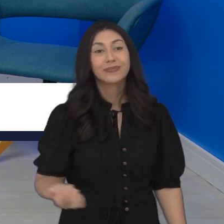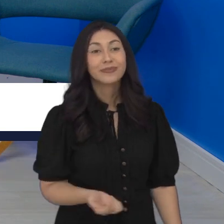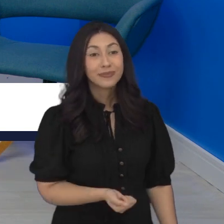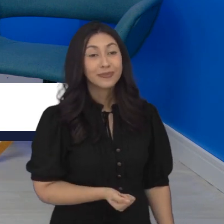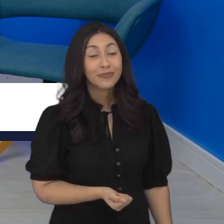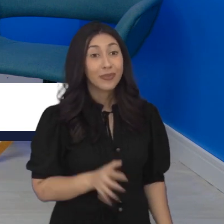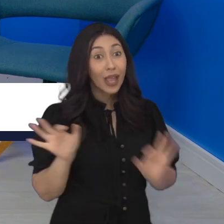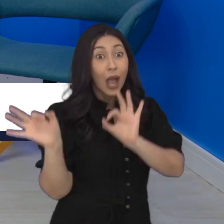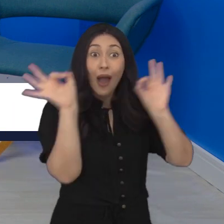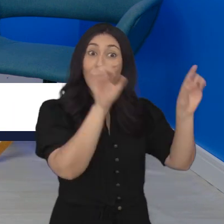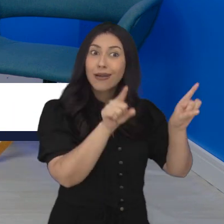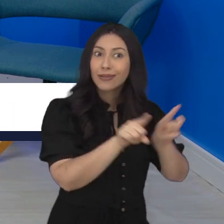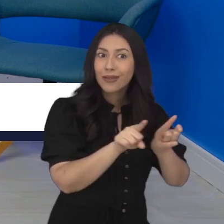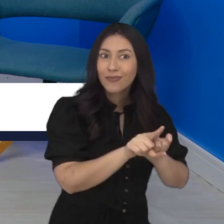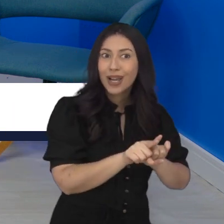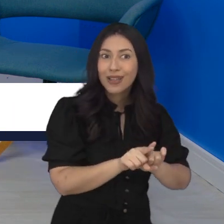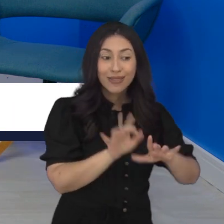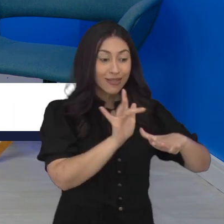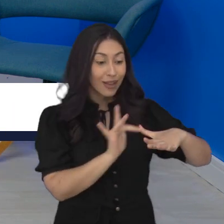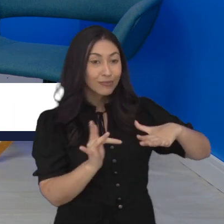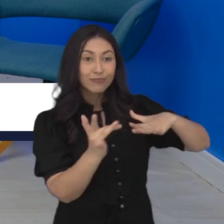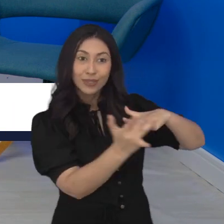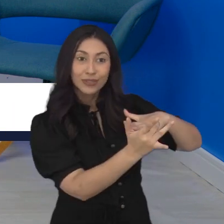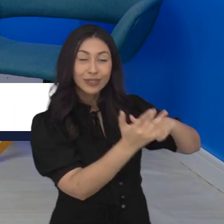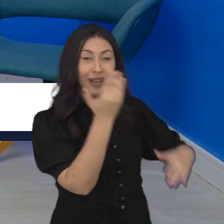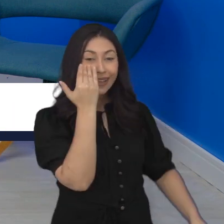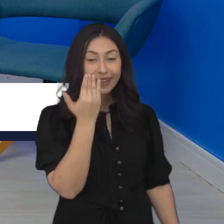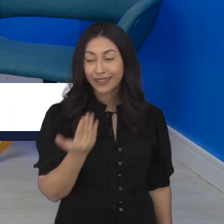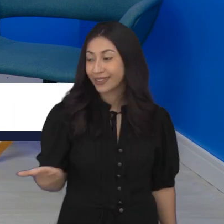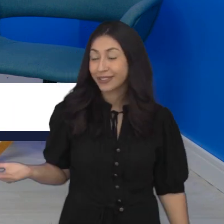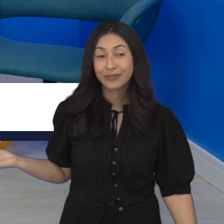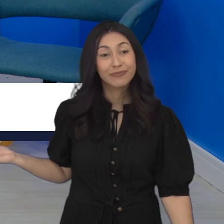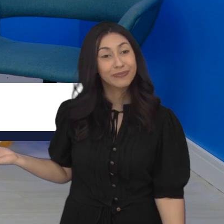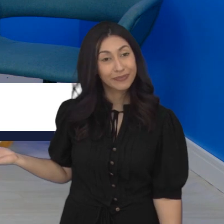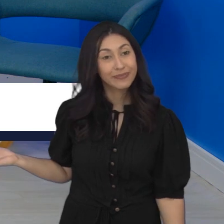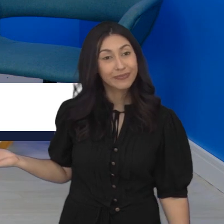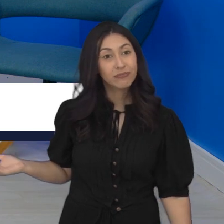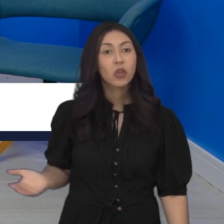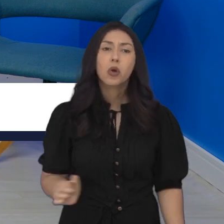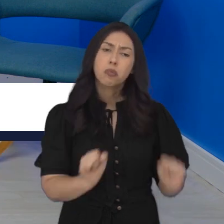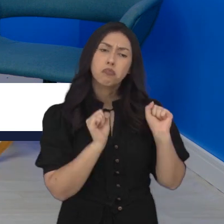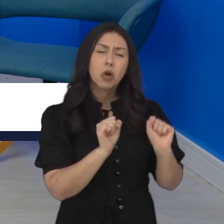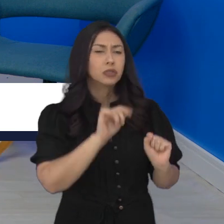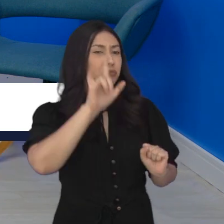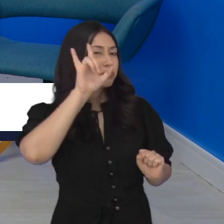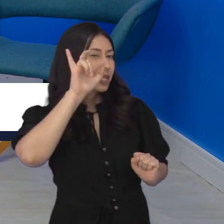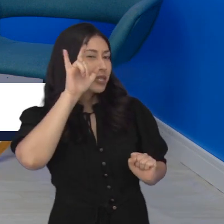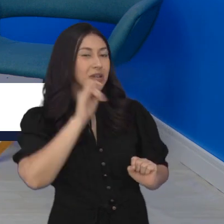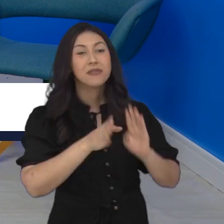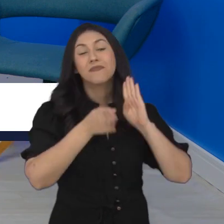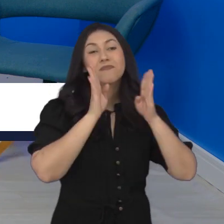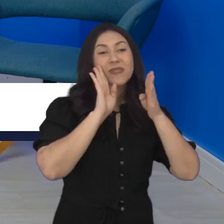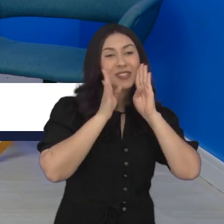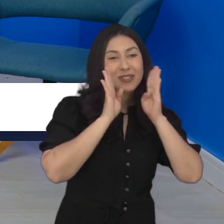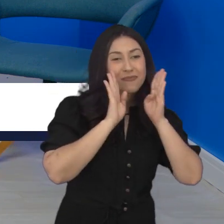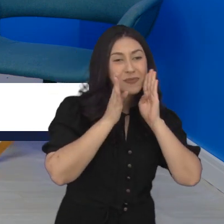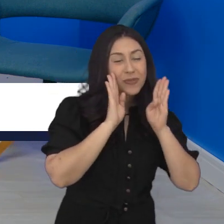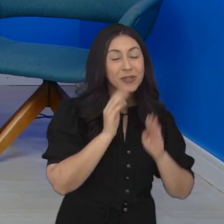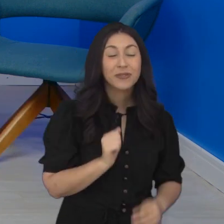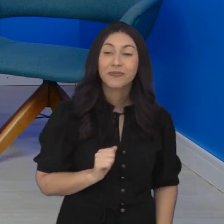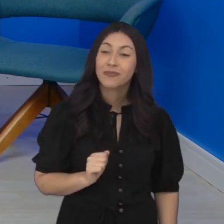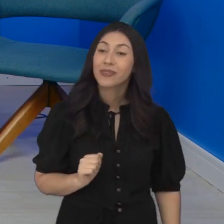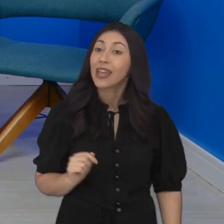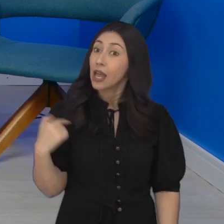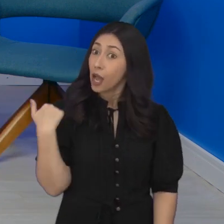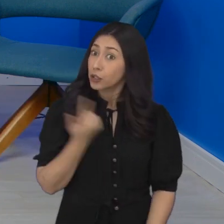.sjc. Nos acompanhe também pelas redes sociais, arroba tvcâmara.sjc. Aí vale tanto para o Instagram quanto também para o Facebook.